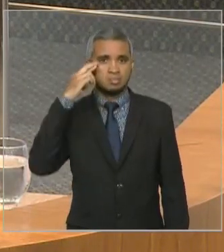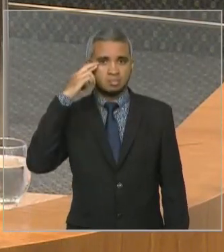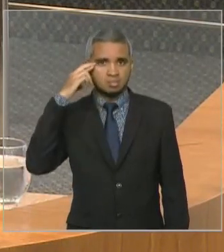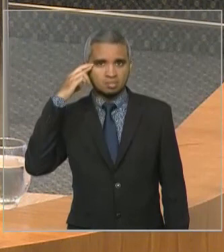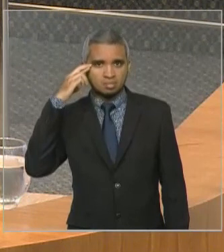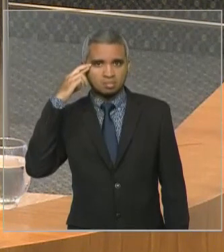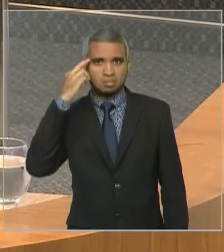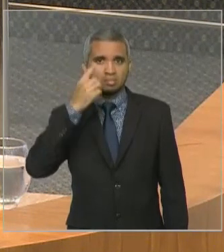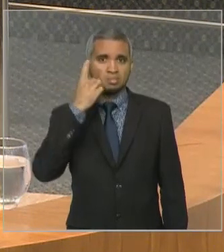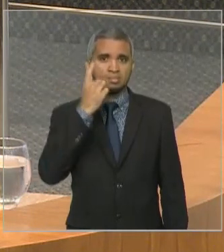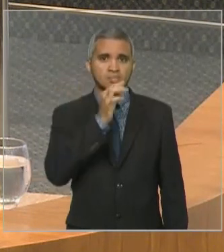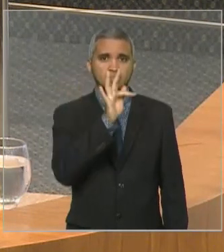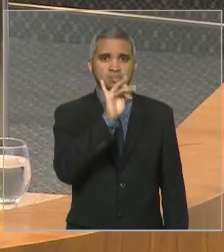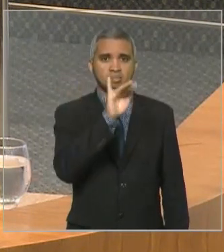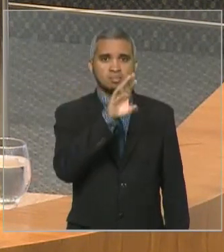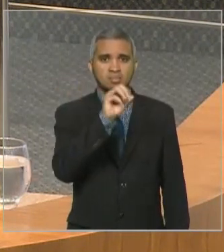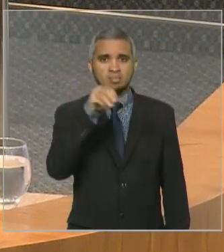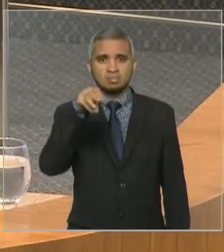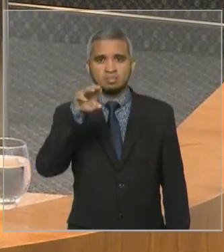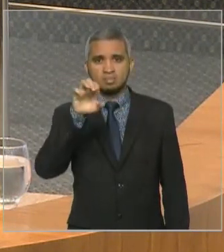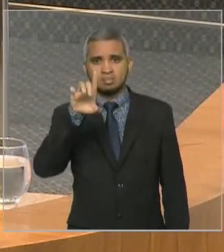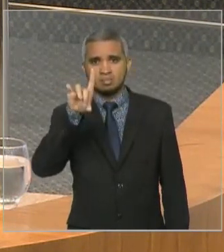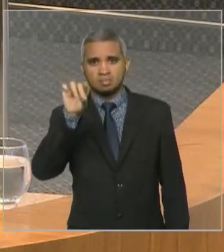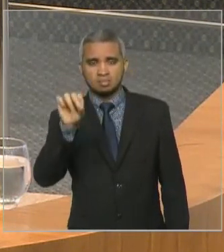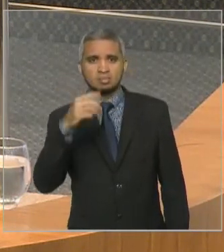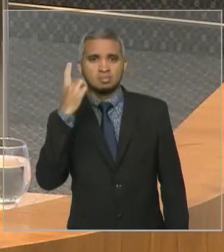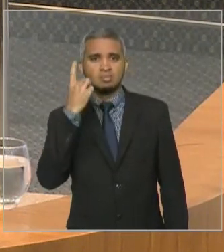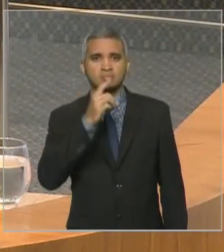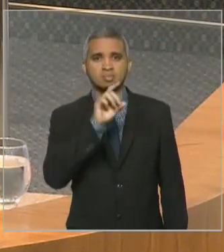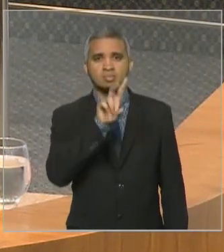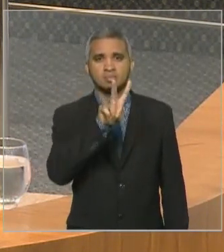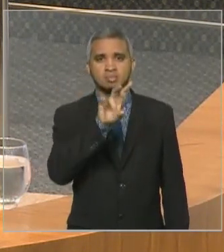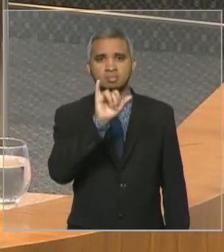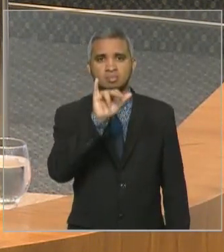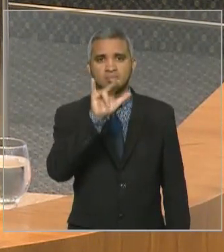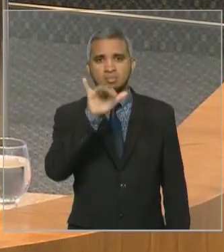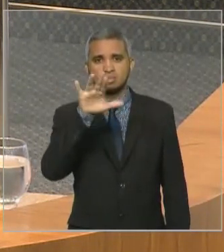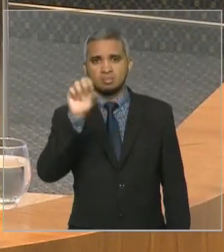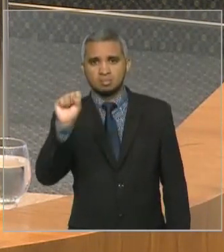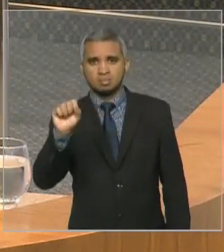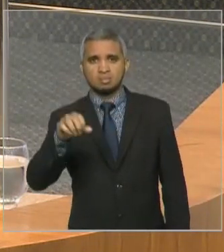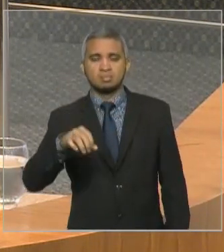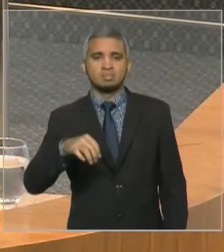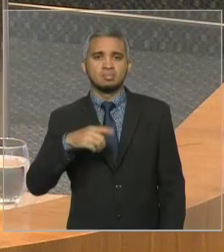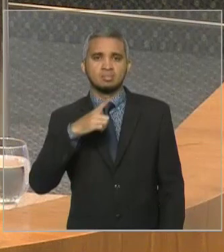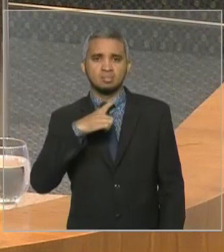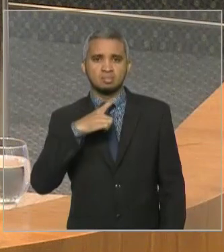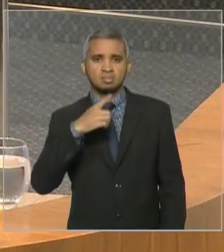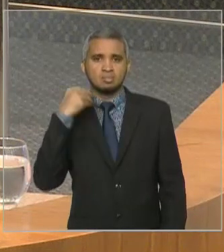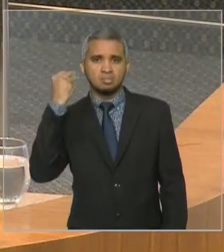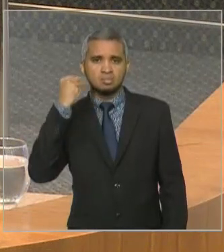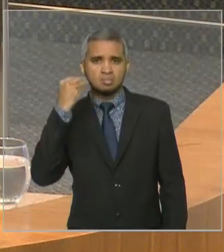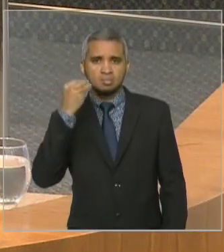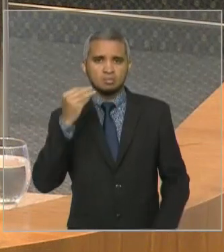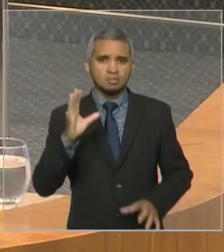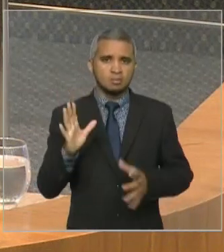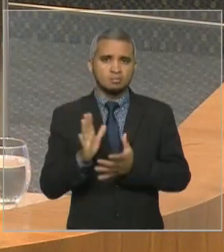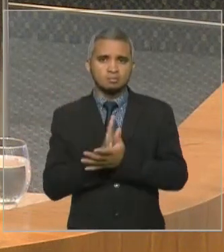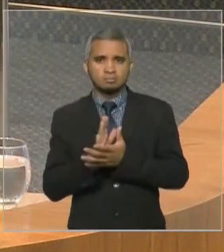Macedo, do deputado Vinícius Louro, do deputado dos mais experientes, já não tem mais nenhum aqui.